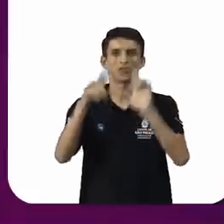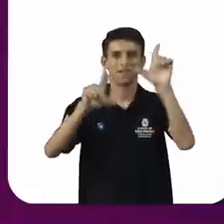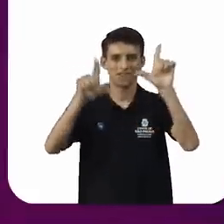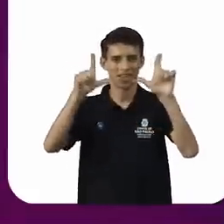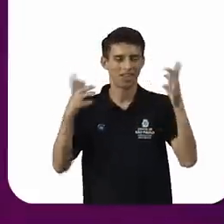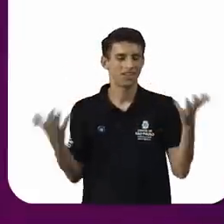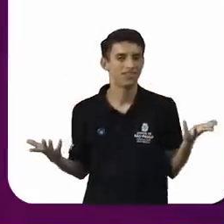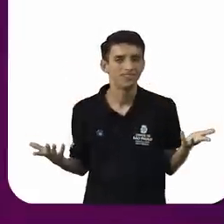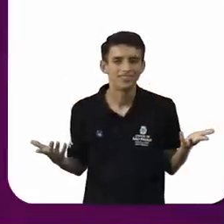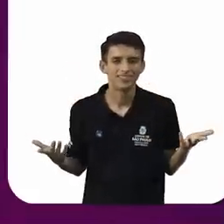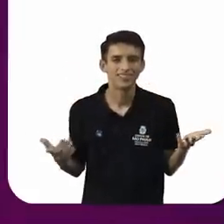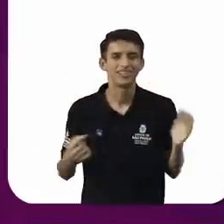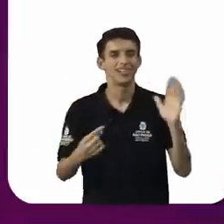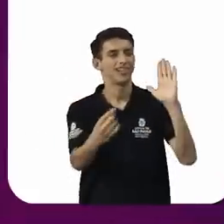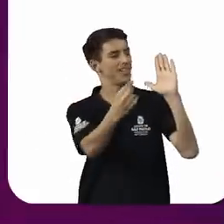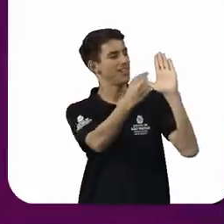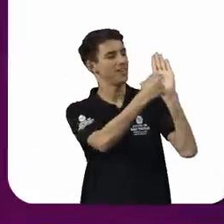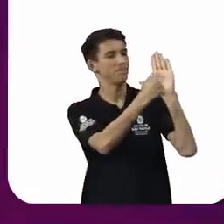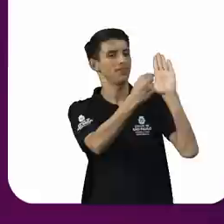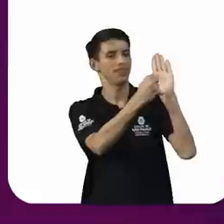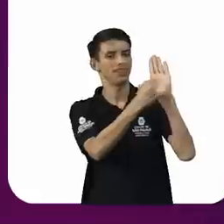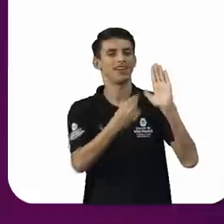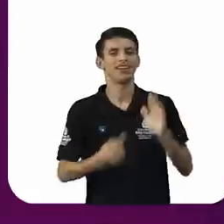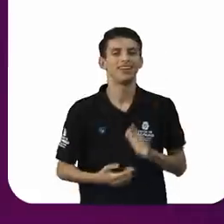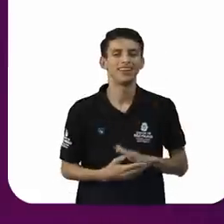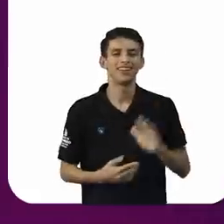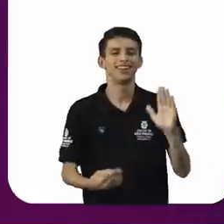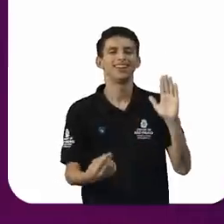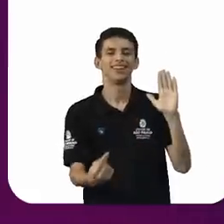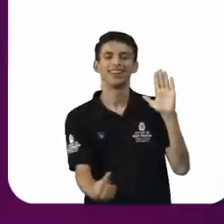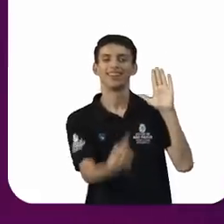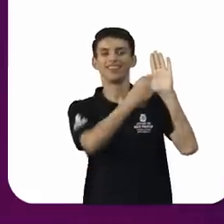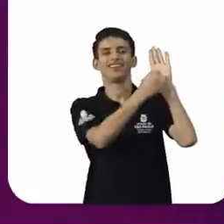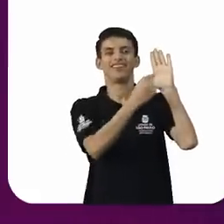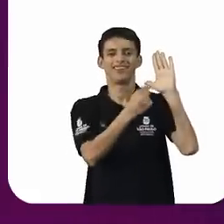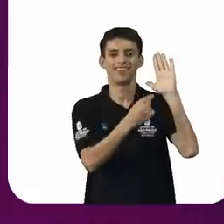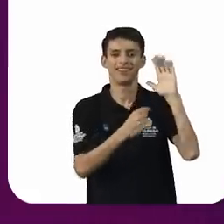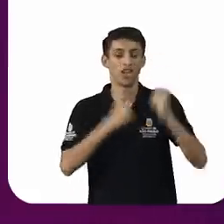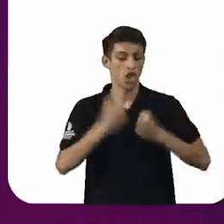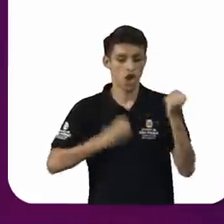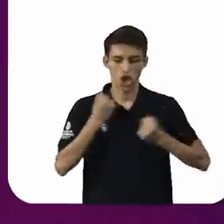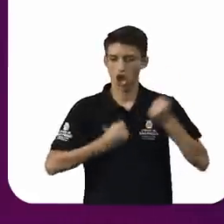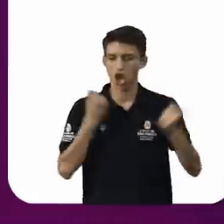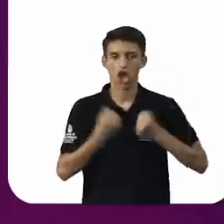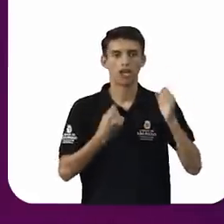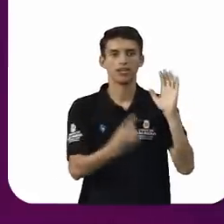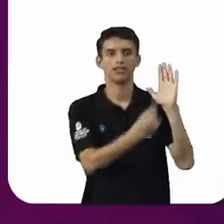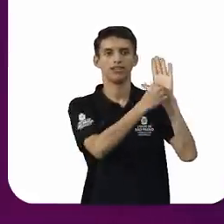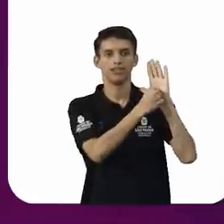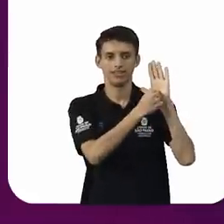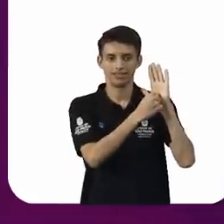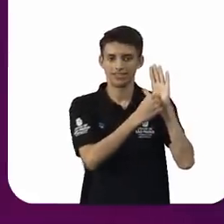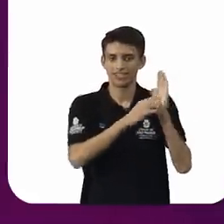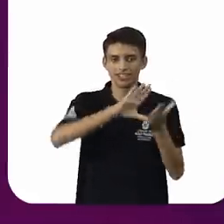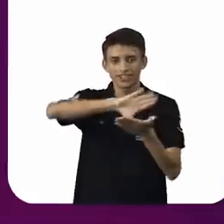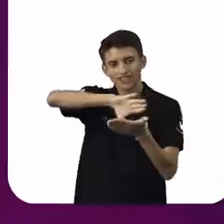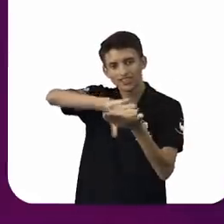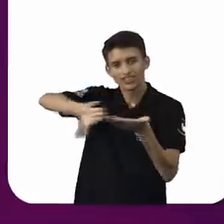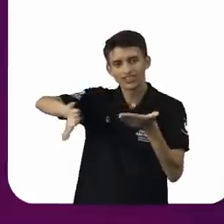vai eliminar um aluno, aí as pessoas correm e apertam o botão. Meu pai,